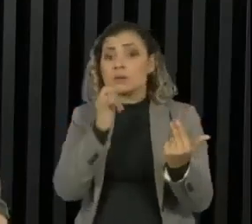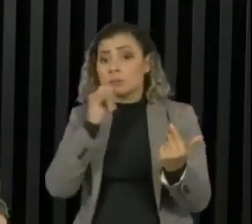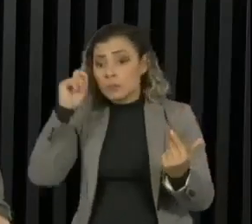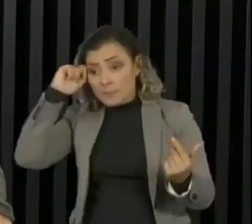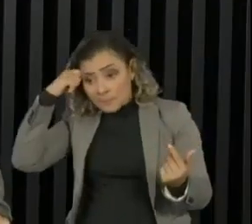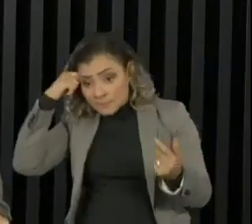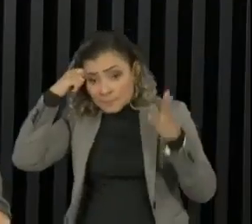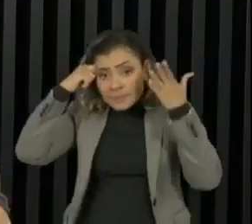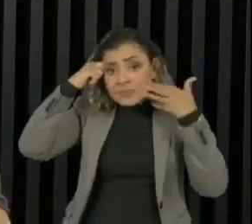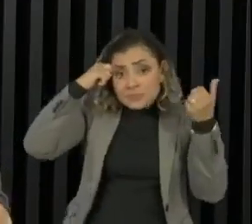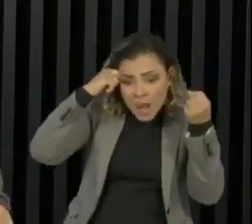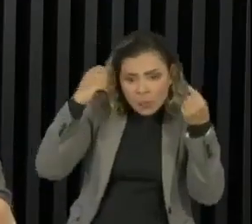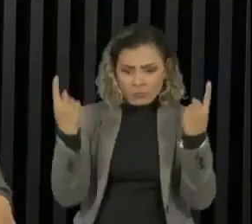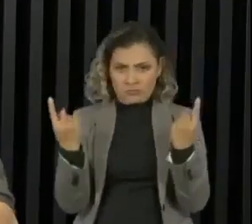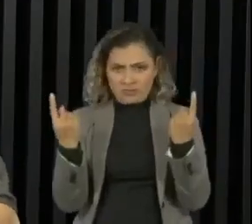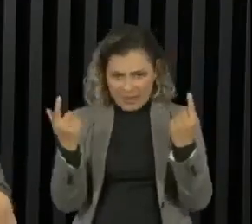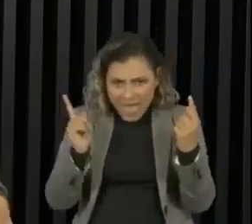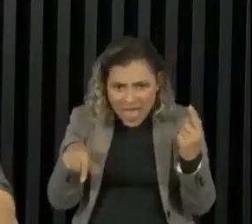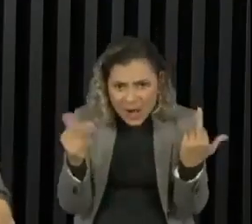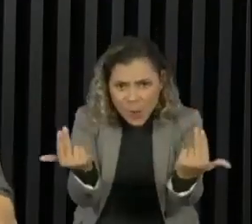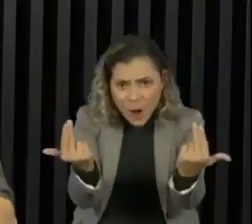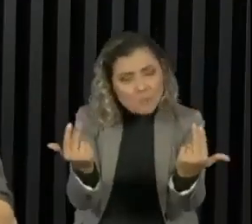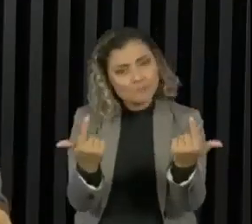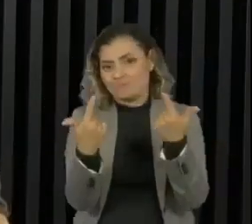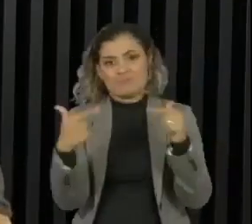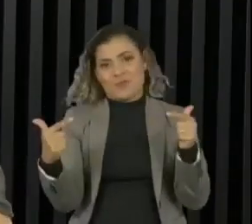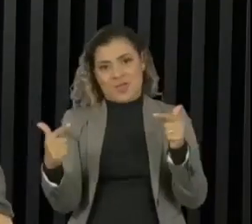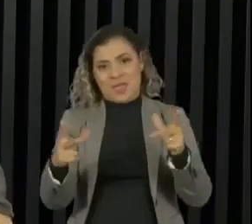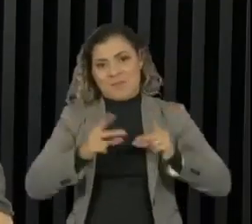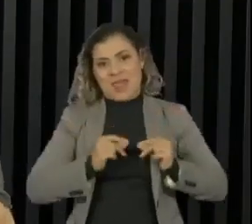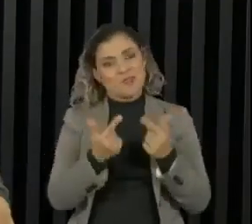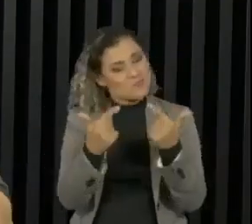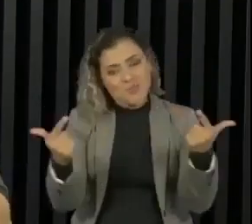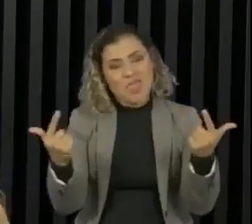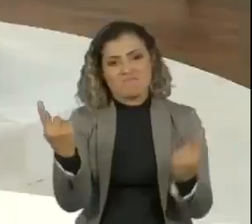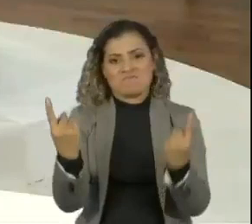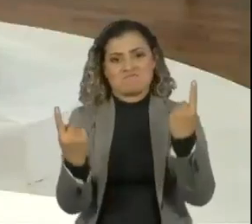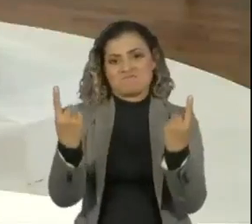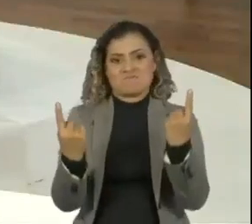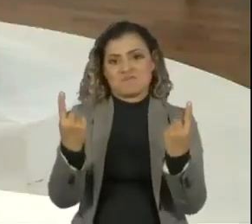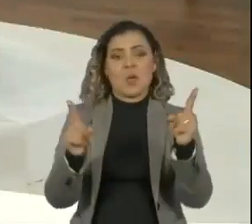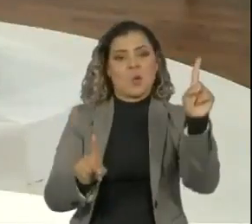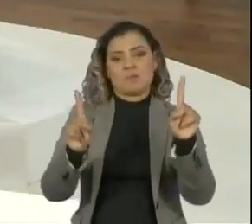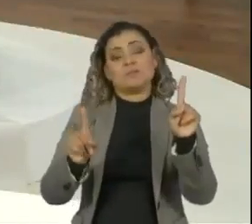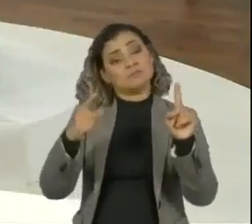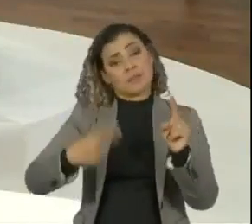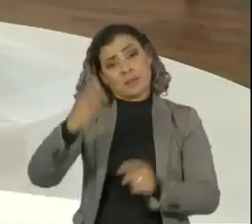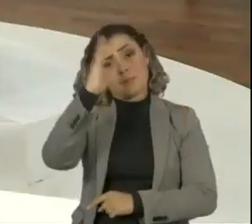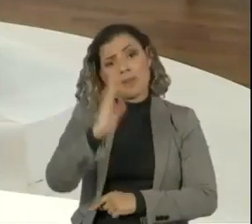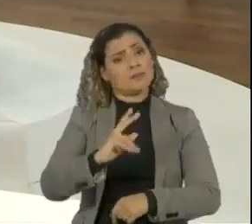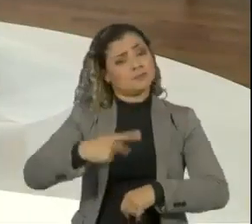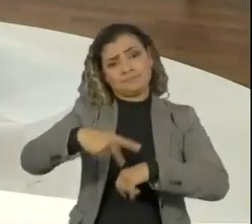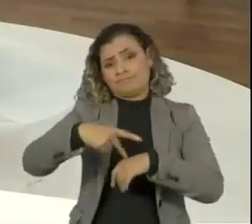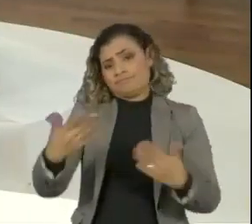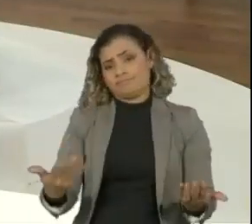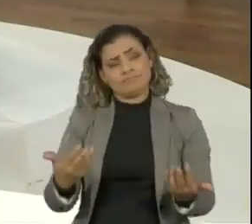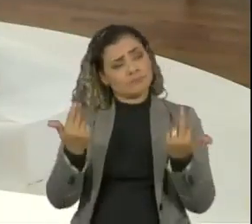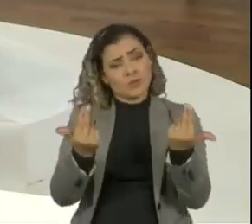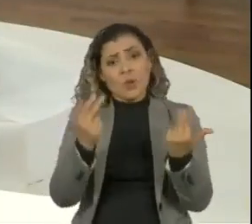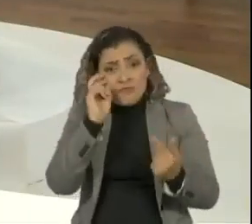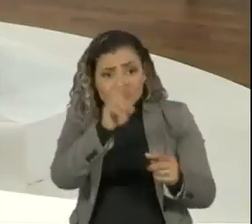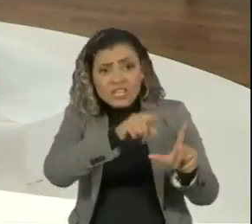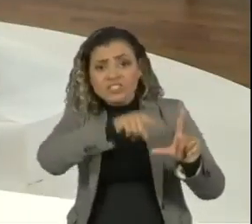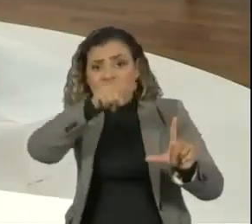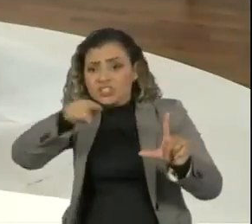uma pessoa negra, você já não existe o argumento, assunto meritocracia, ainda mais no país como o Brasil. Para isso, basta olhar as